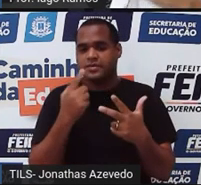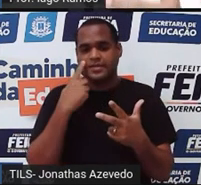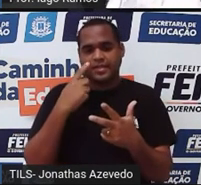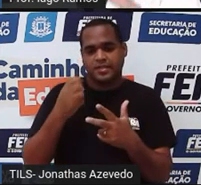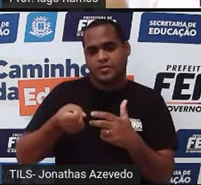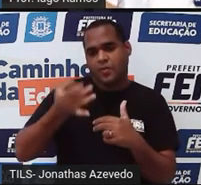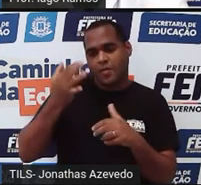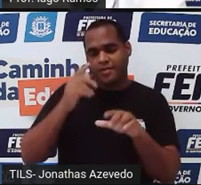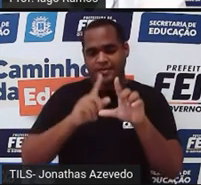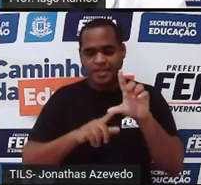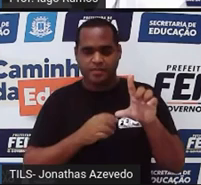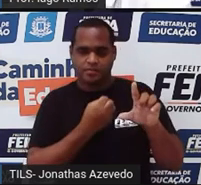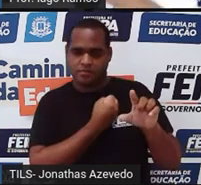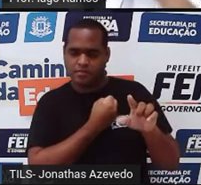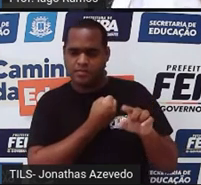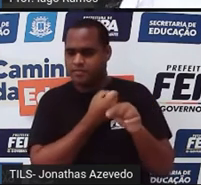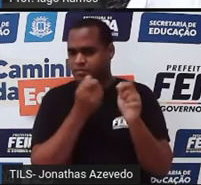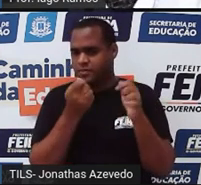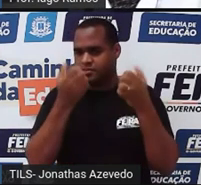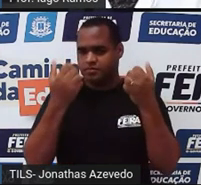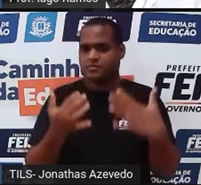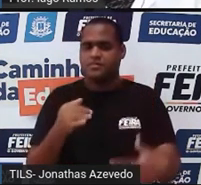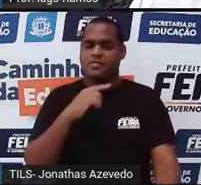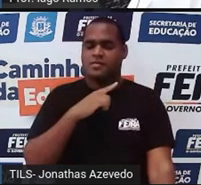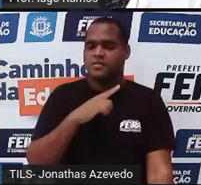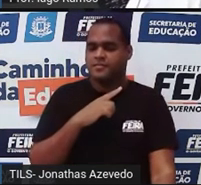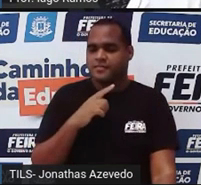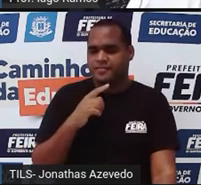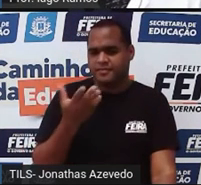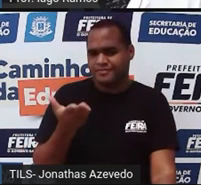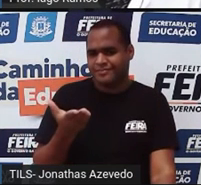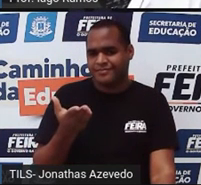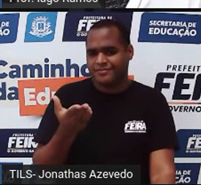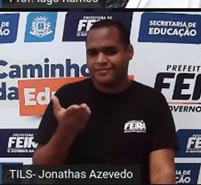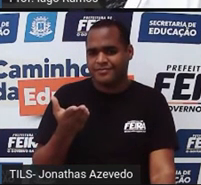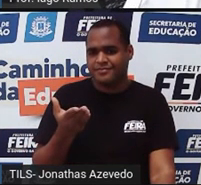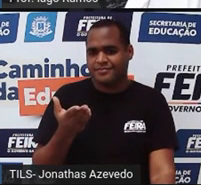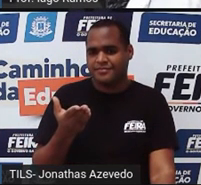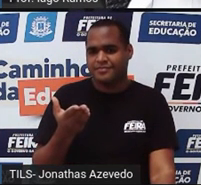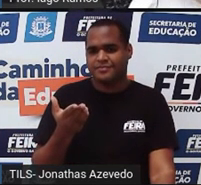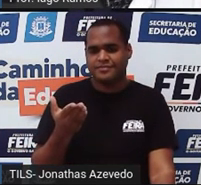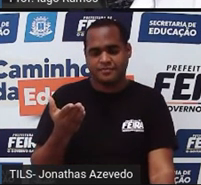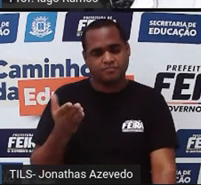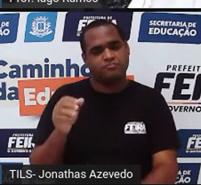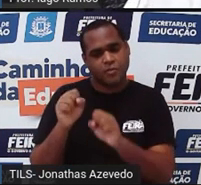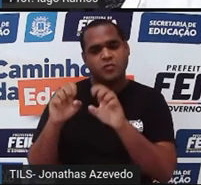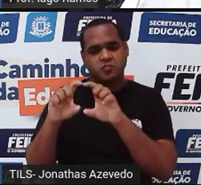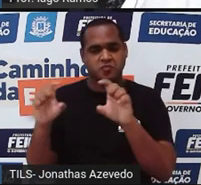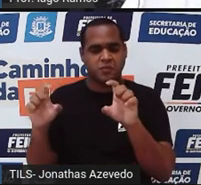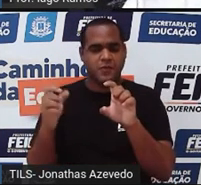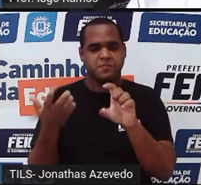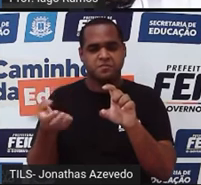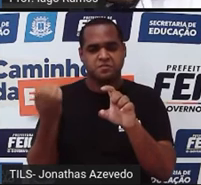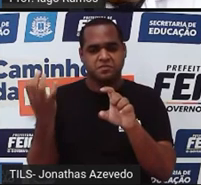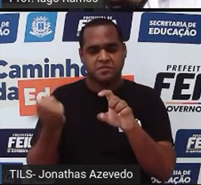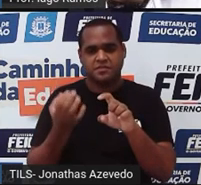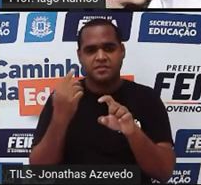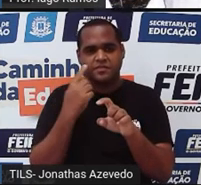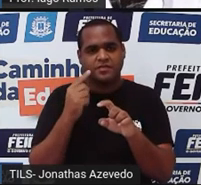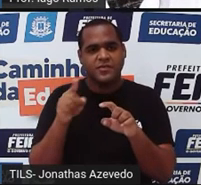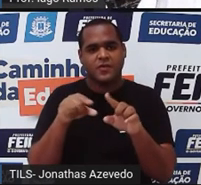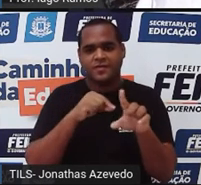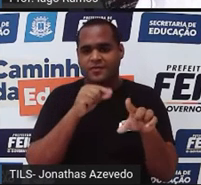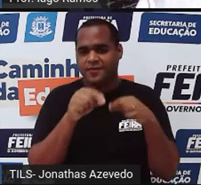contando as opções de letras e números, a gente está contando as opções de placa, tá bom? Então, para